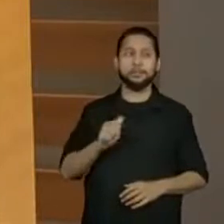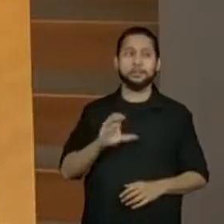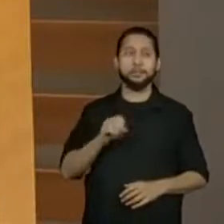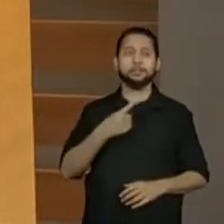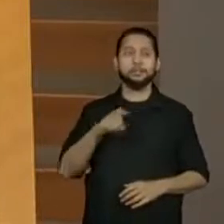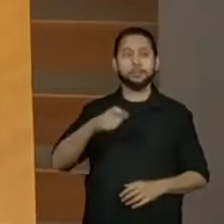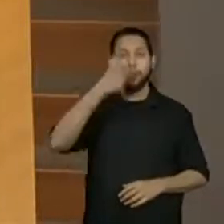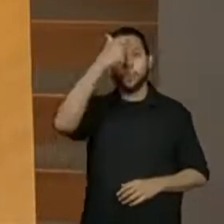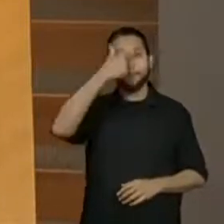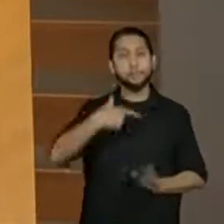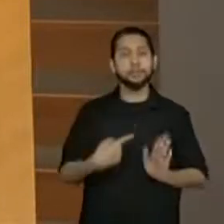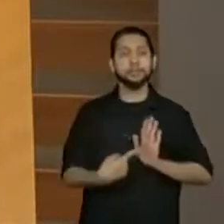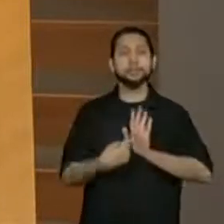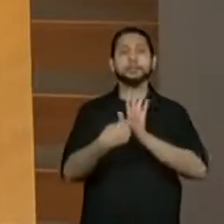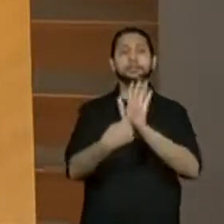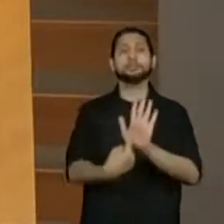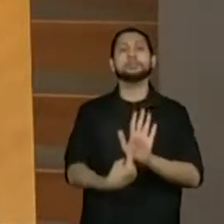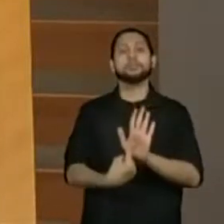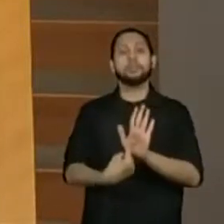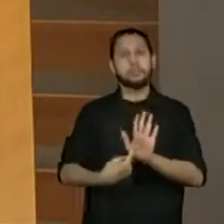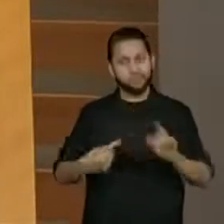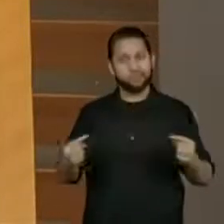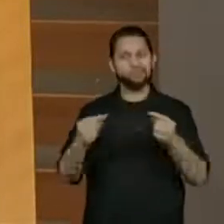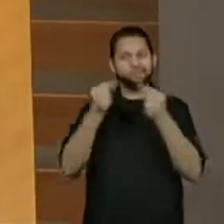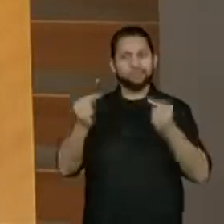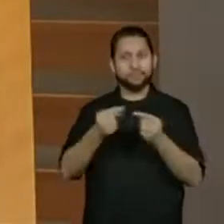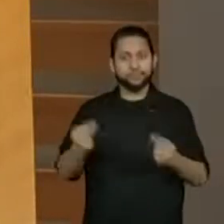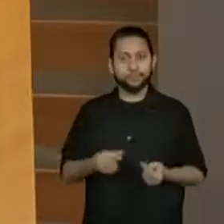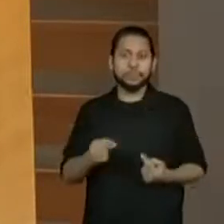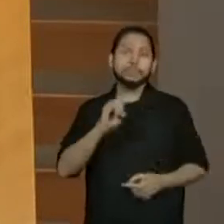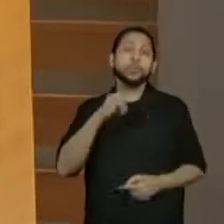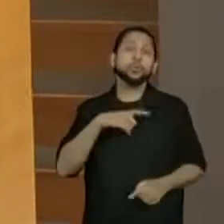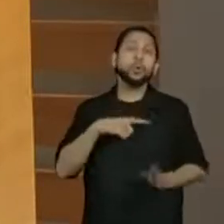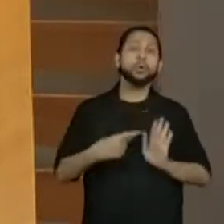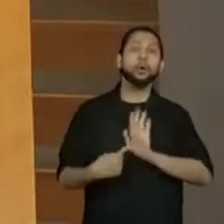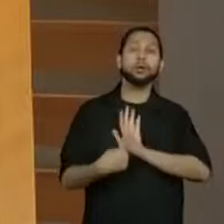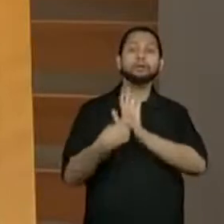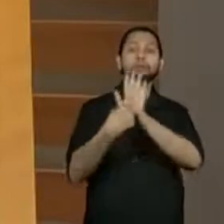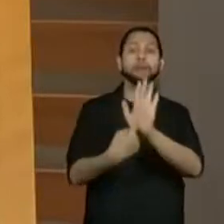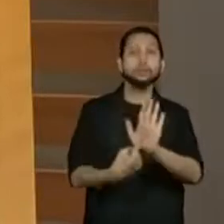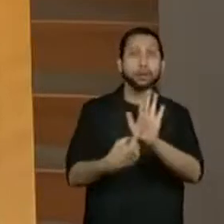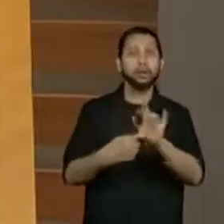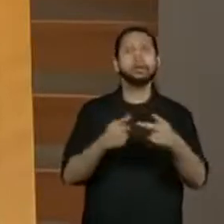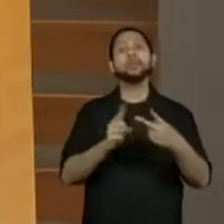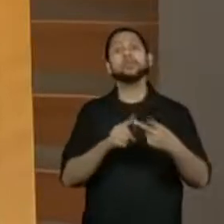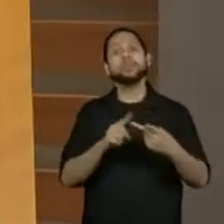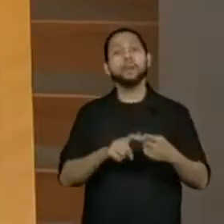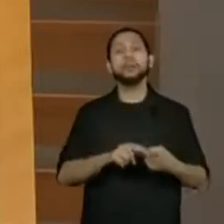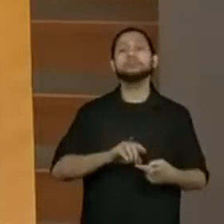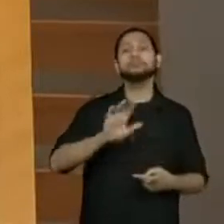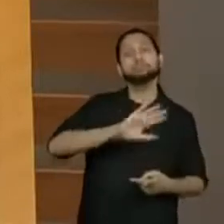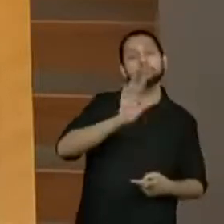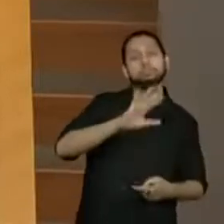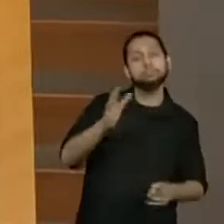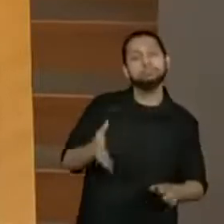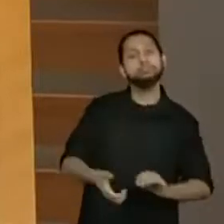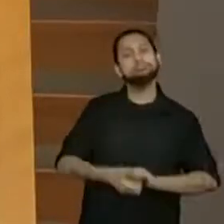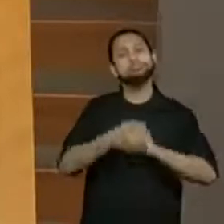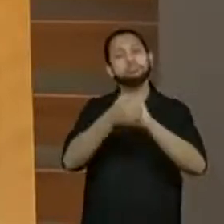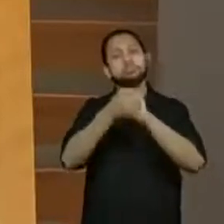relacionar. Quando eu saldo, eu também posso fazer, emendar